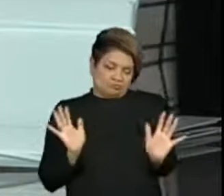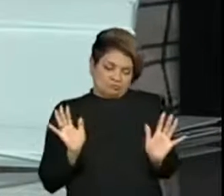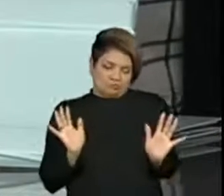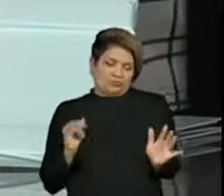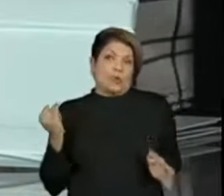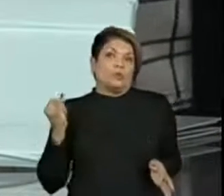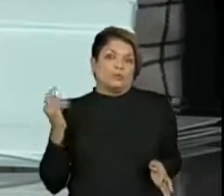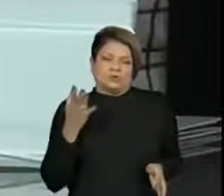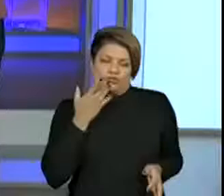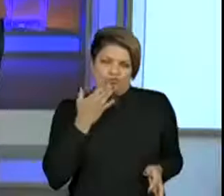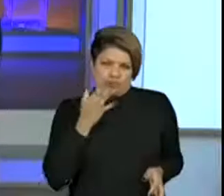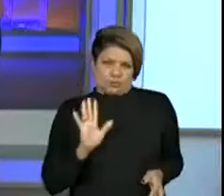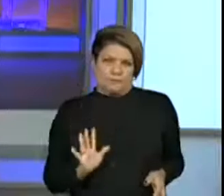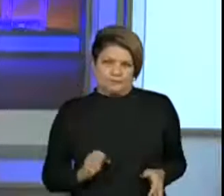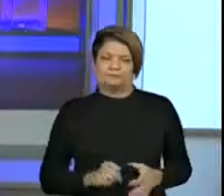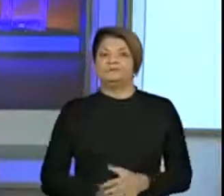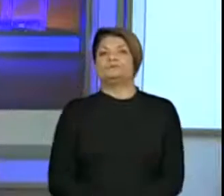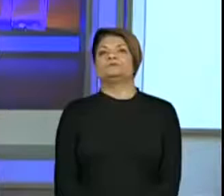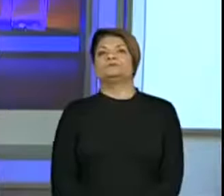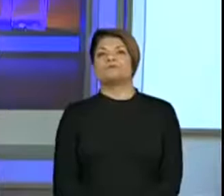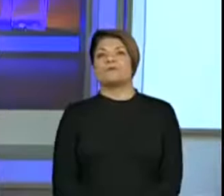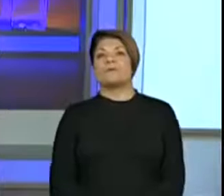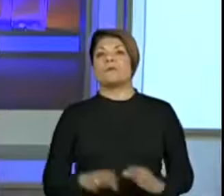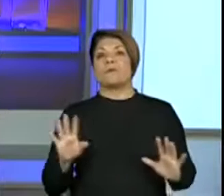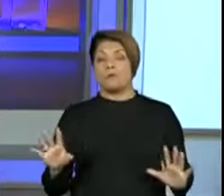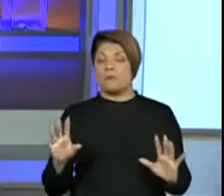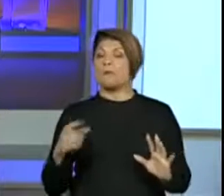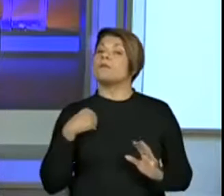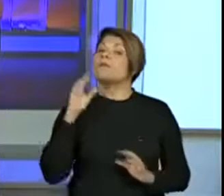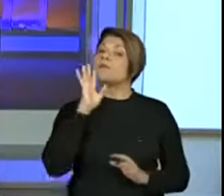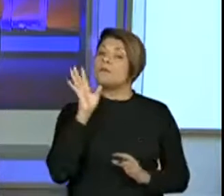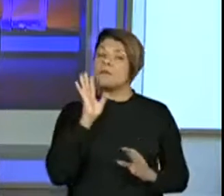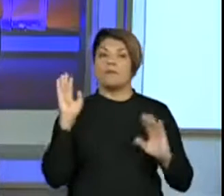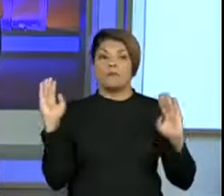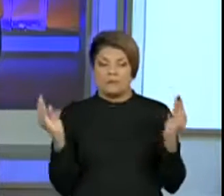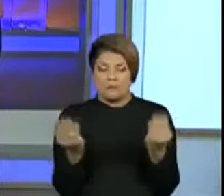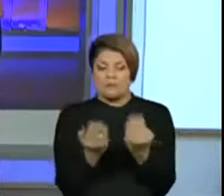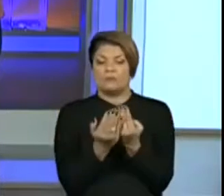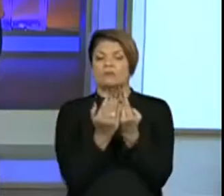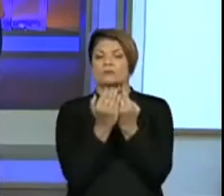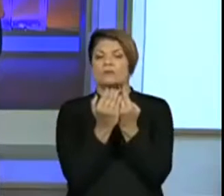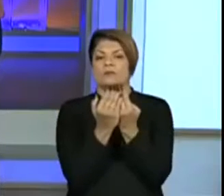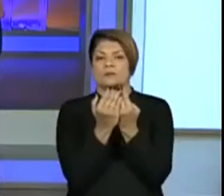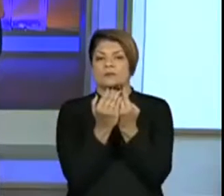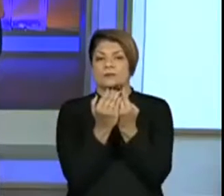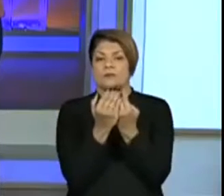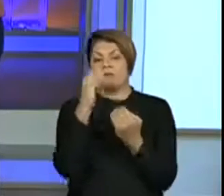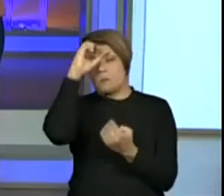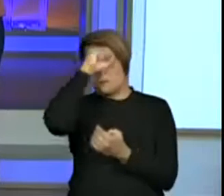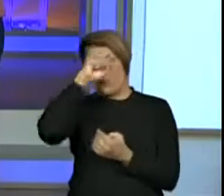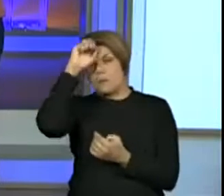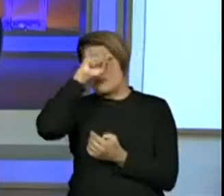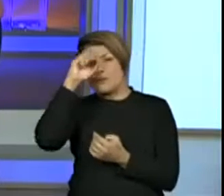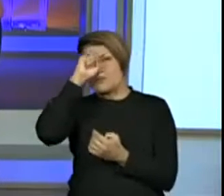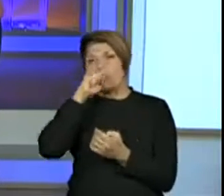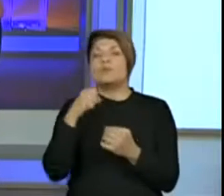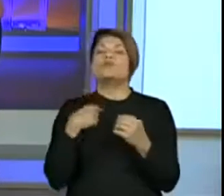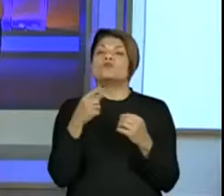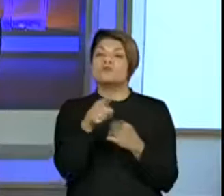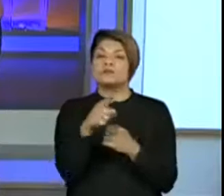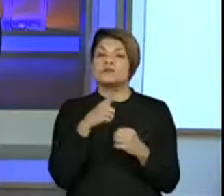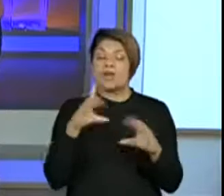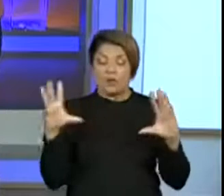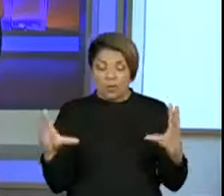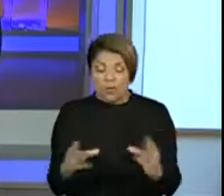Então... E o legal, né? Que saber unir essas cartelas, você está compondo um